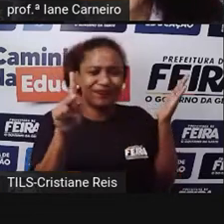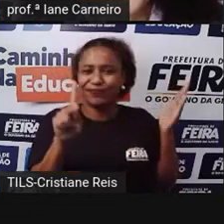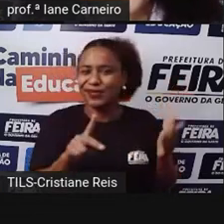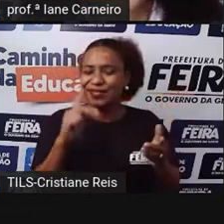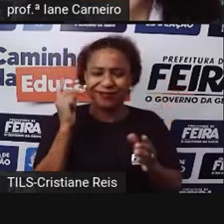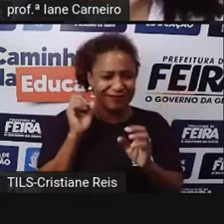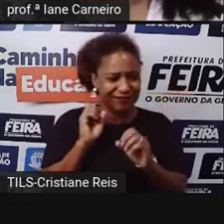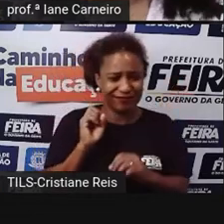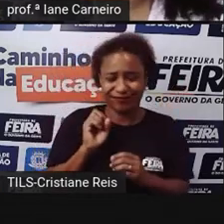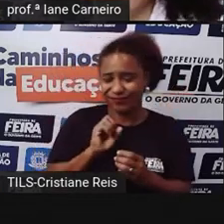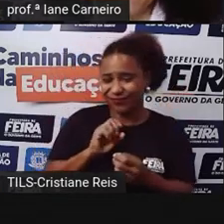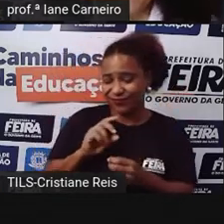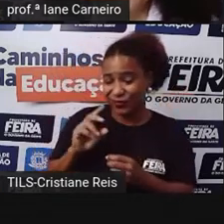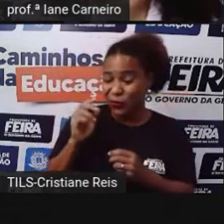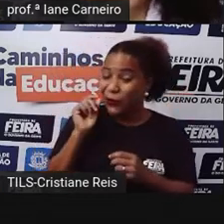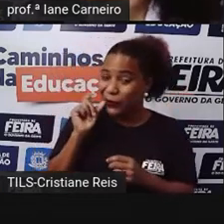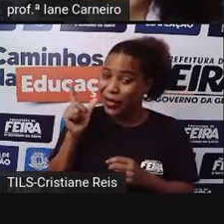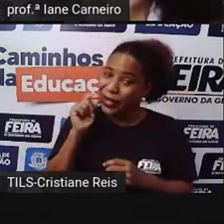o gato foi embora.